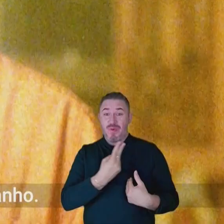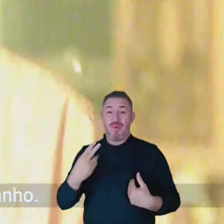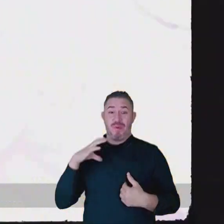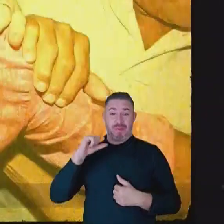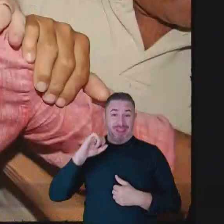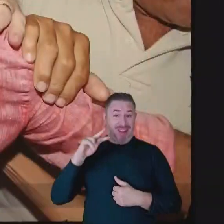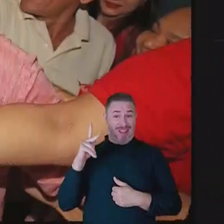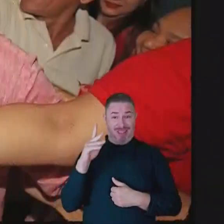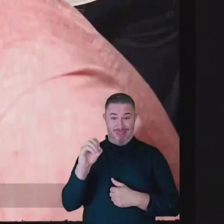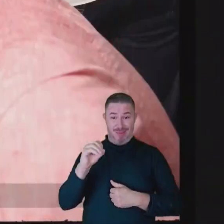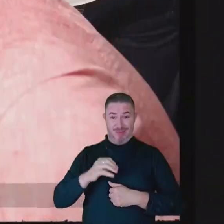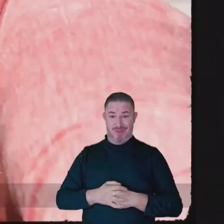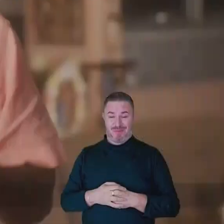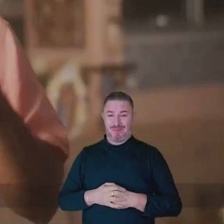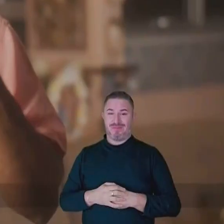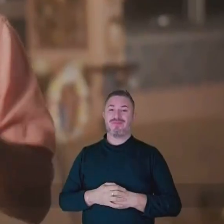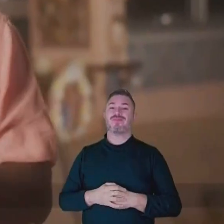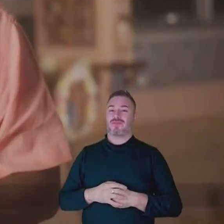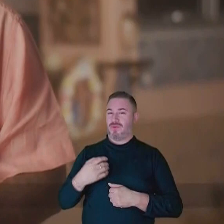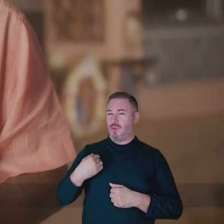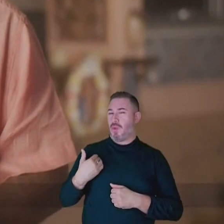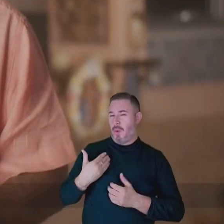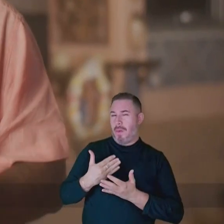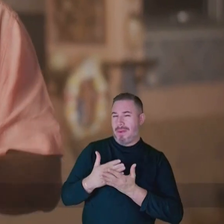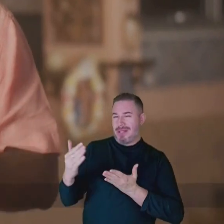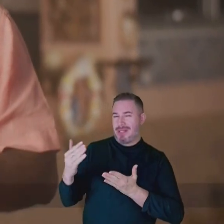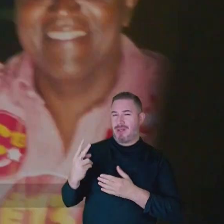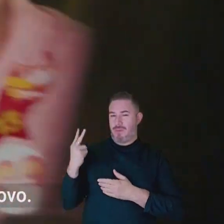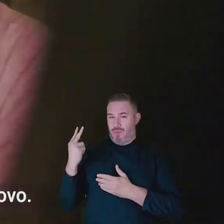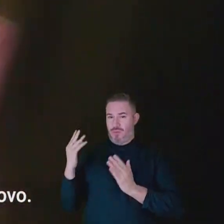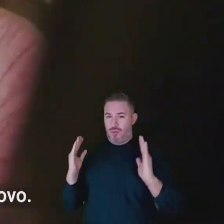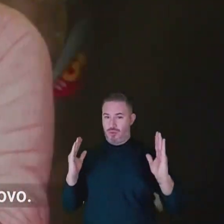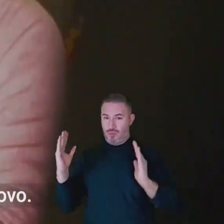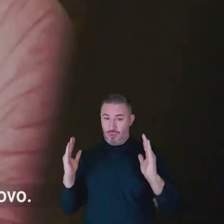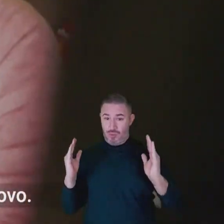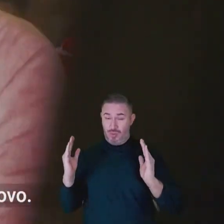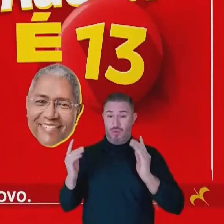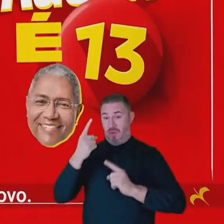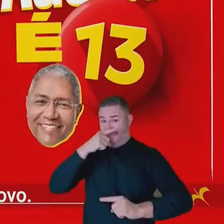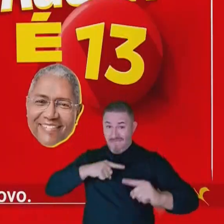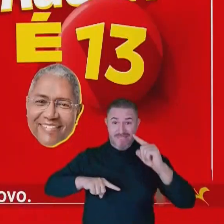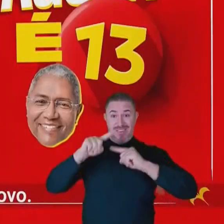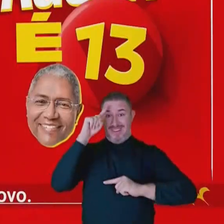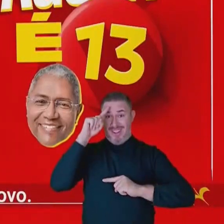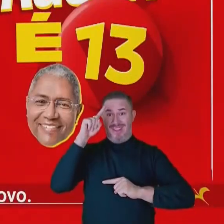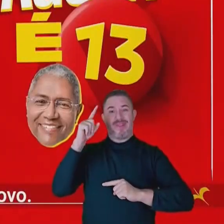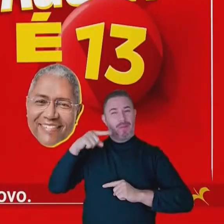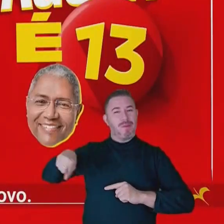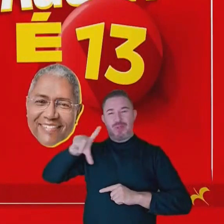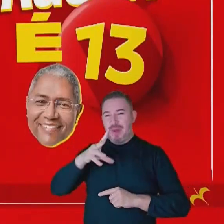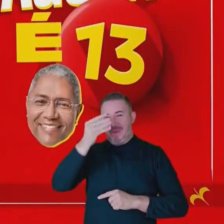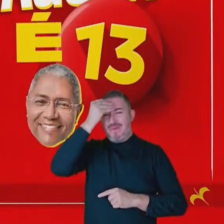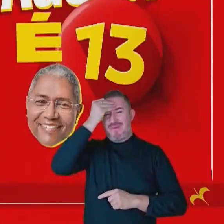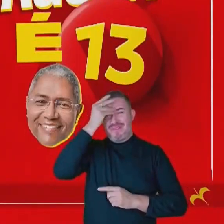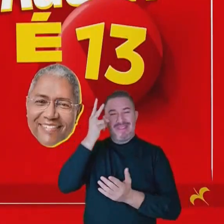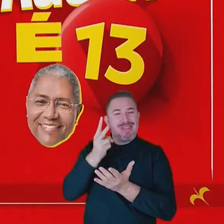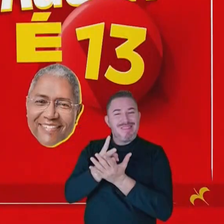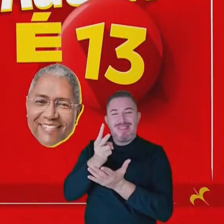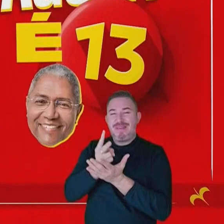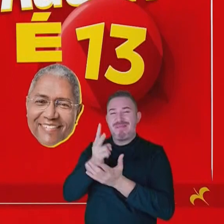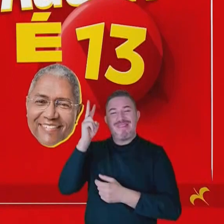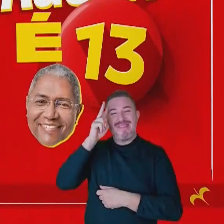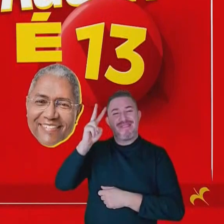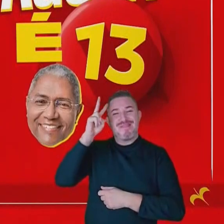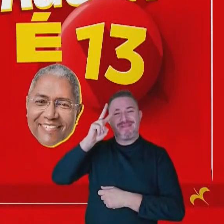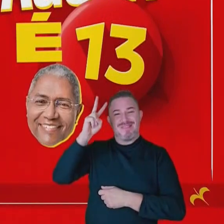sou catanha. Chegamos ao segundo turno com uma virada que vai ficar na memória do nosso povo. Para sempre vamos